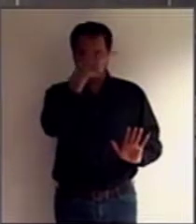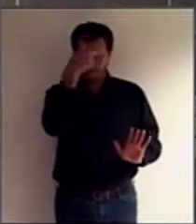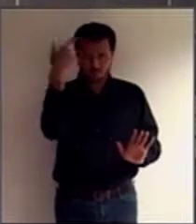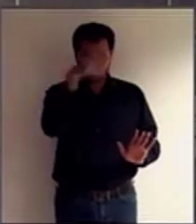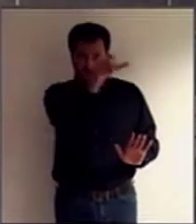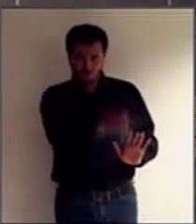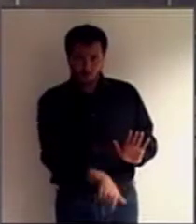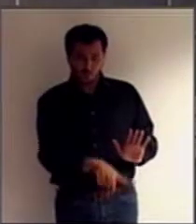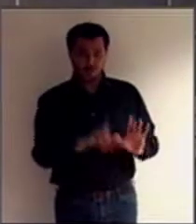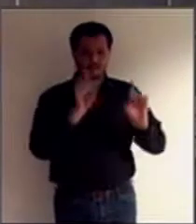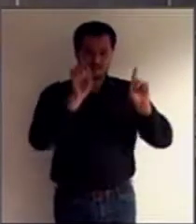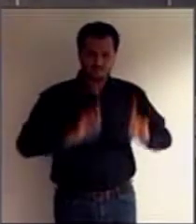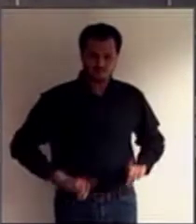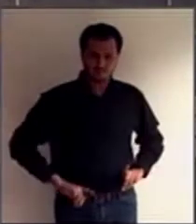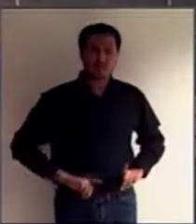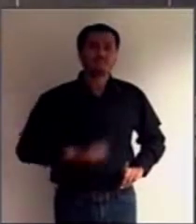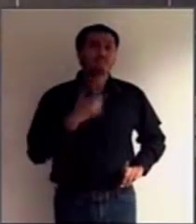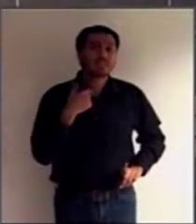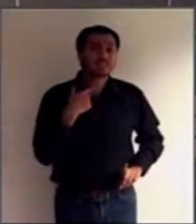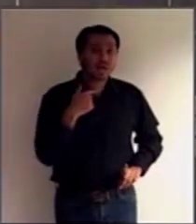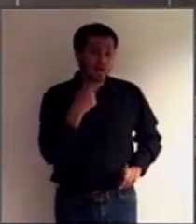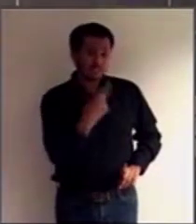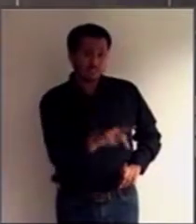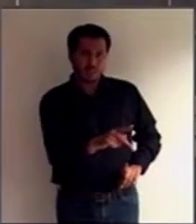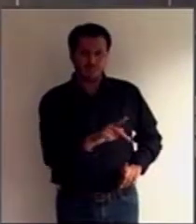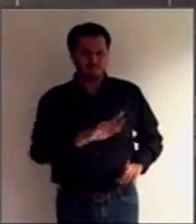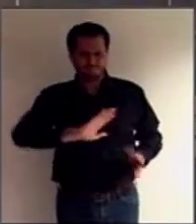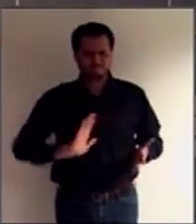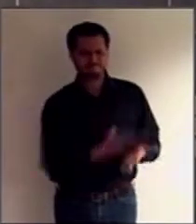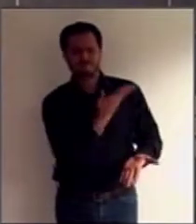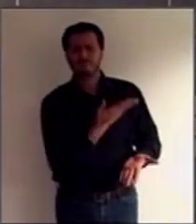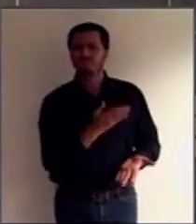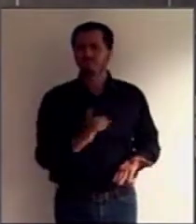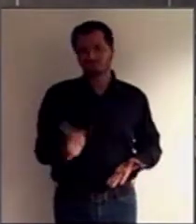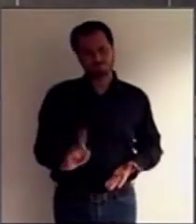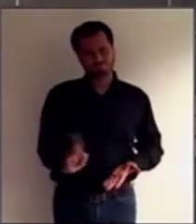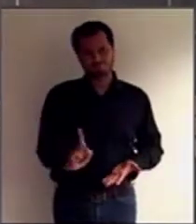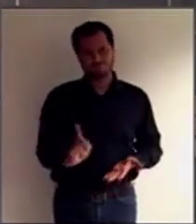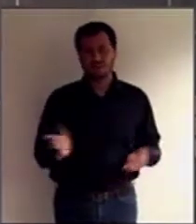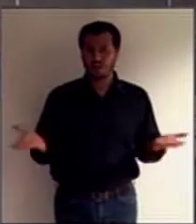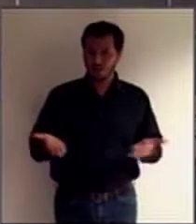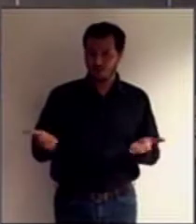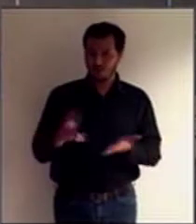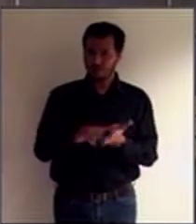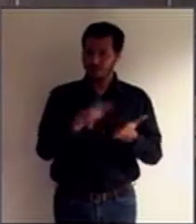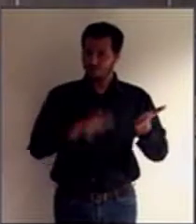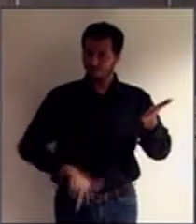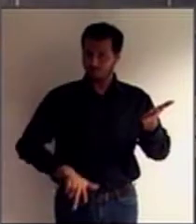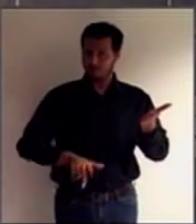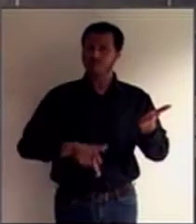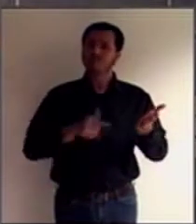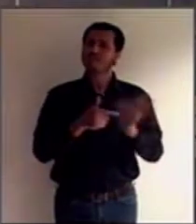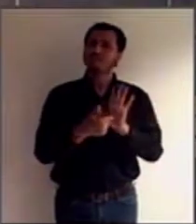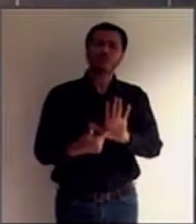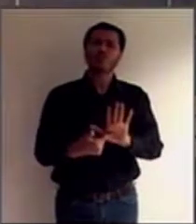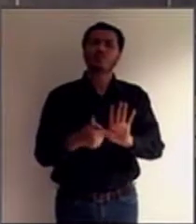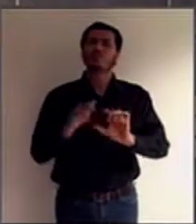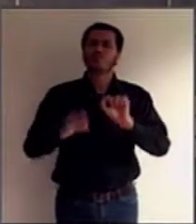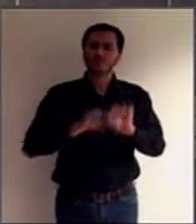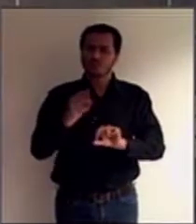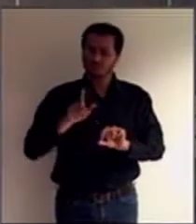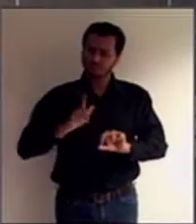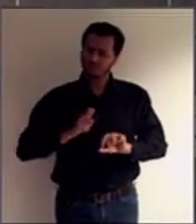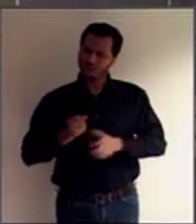da vontade do interditado. Ao contrário, a Convenção trouxe exatamente o modelo de apoio ao exercício de tal autonomia.